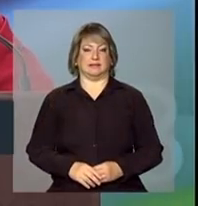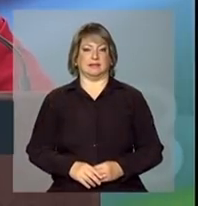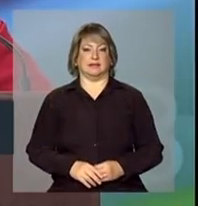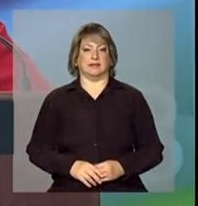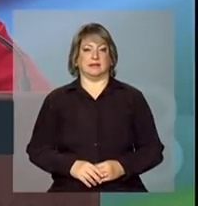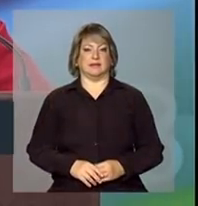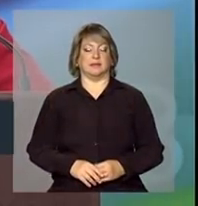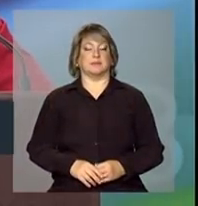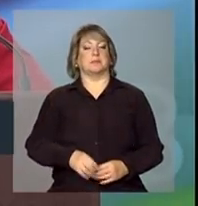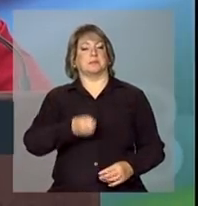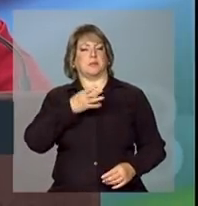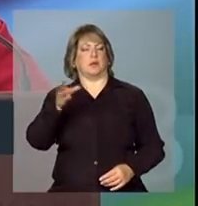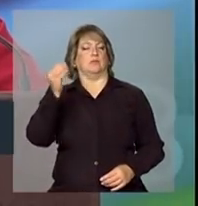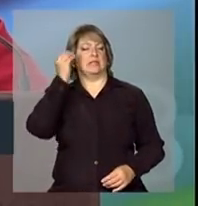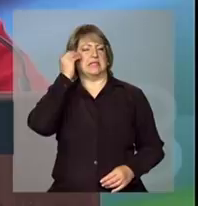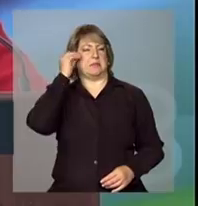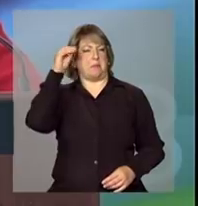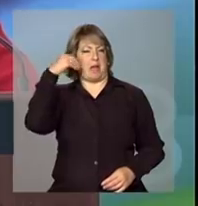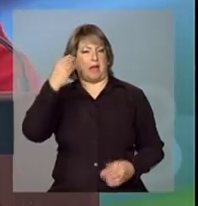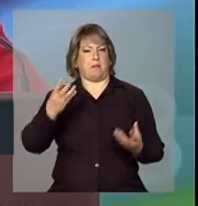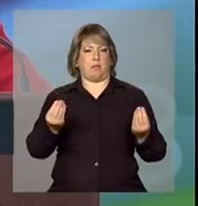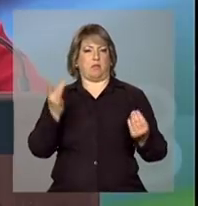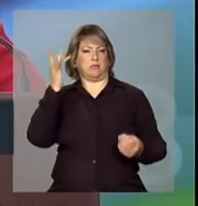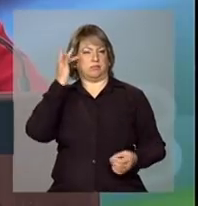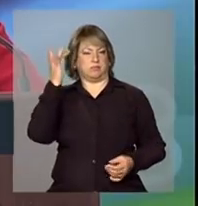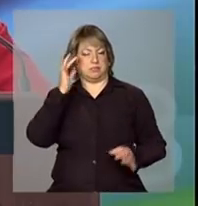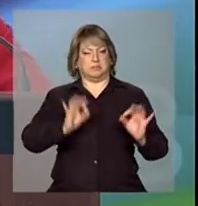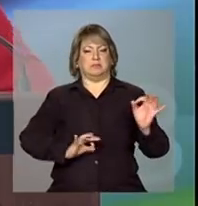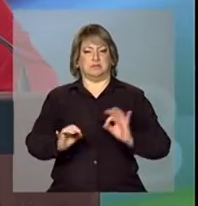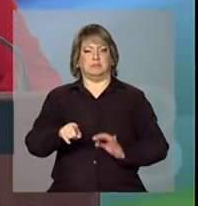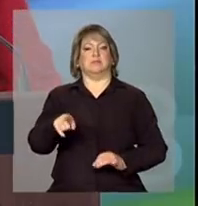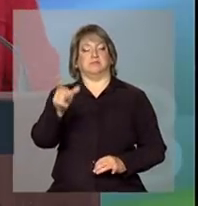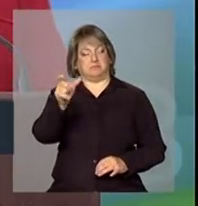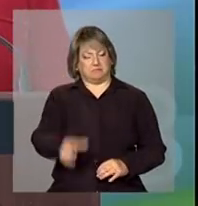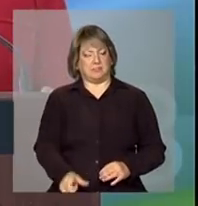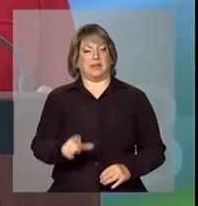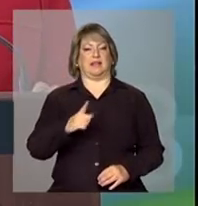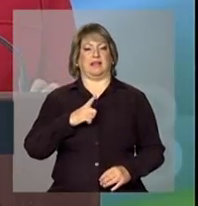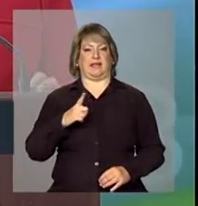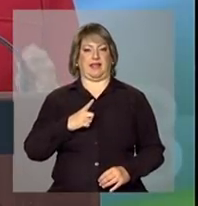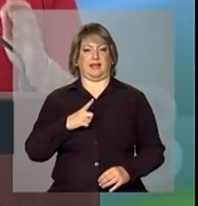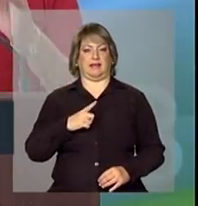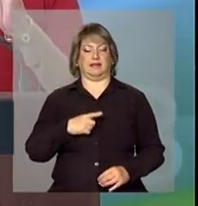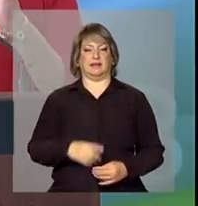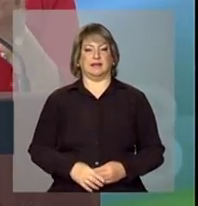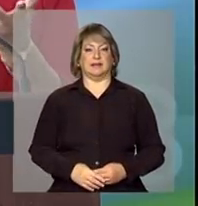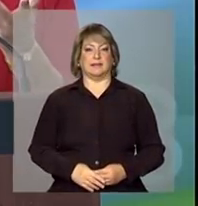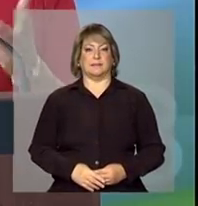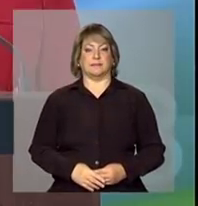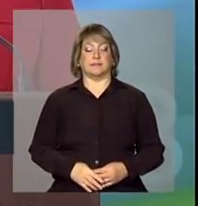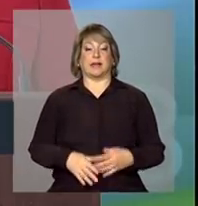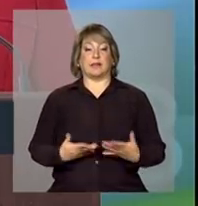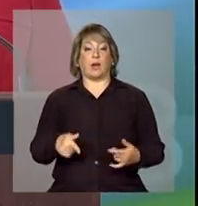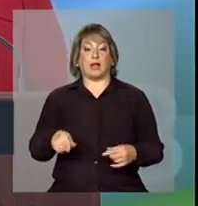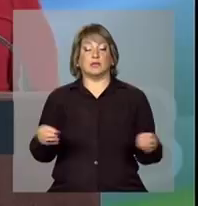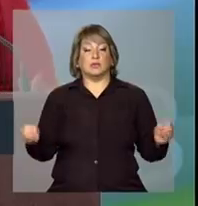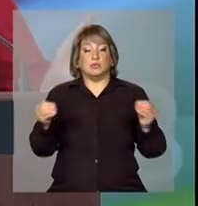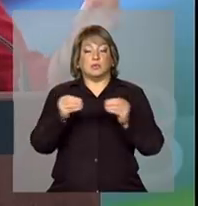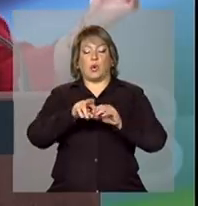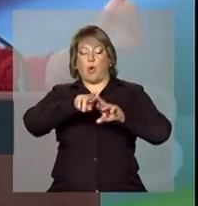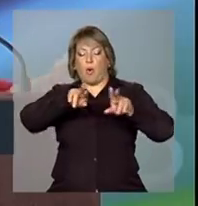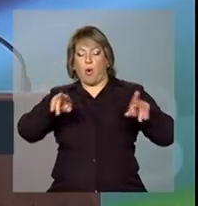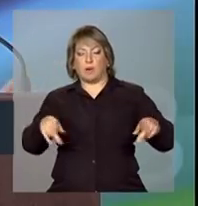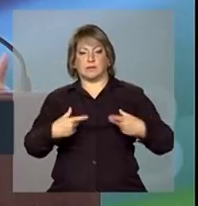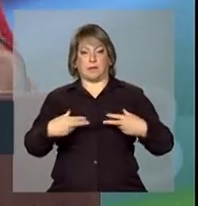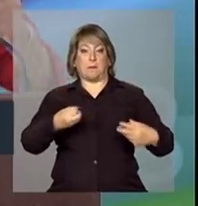Eficiência, experiência e visão estratégica. e esse conjunto de qualidades